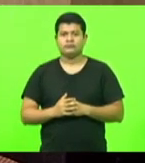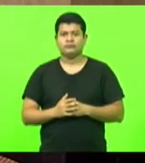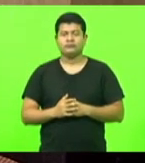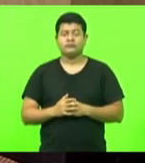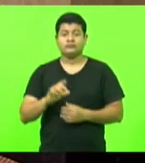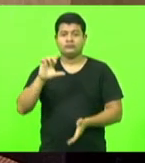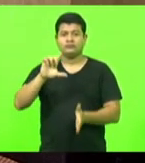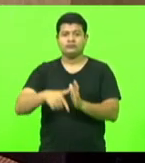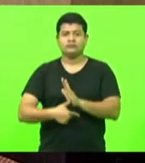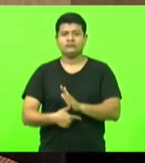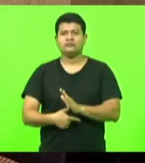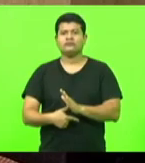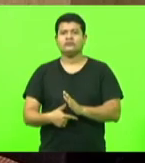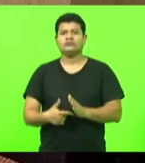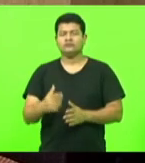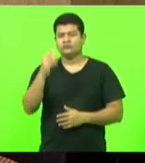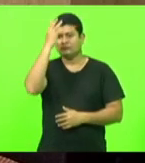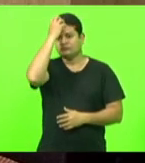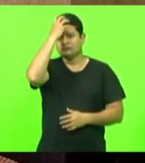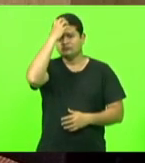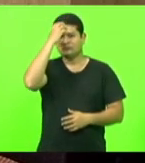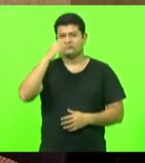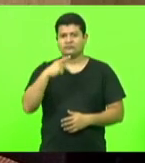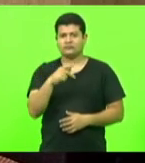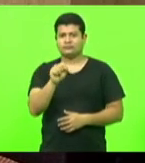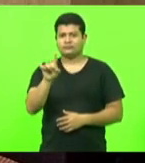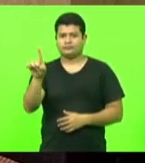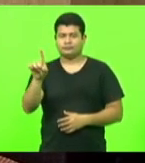depois, deputado Ismael dos Santos, pelo PSD.